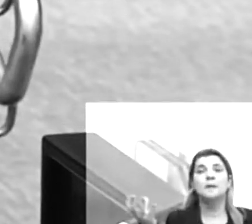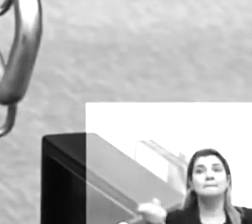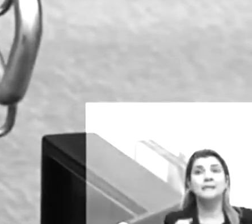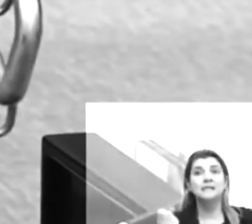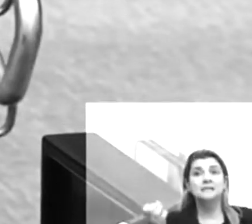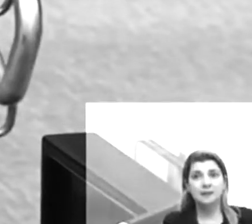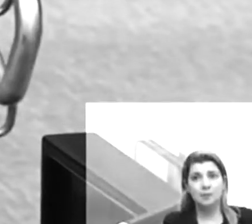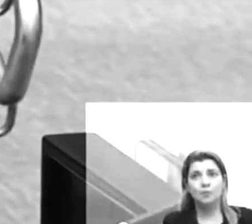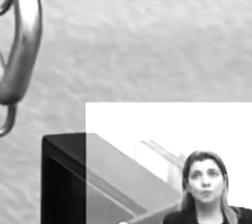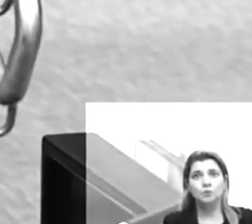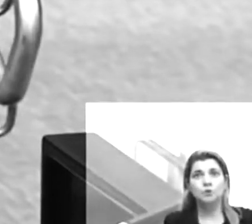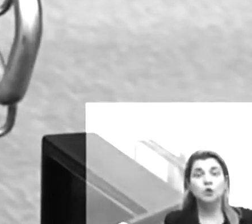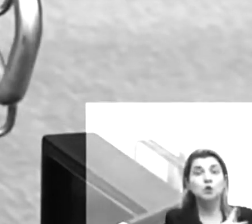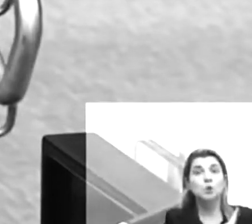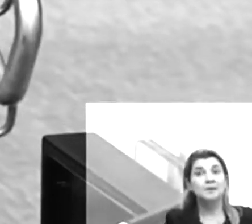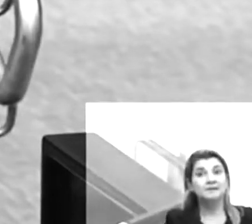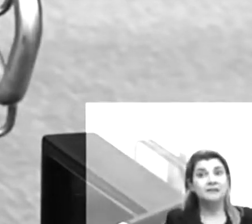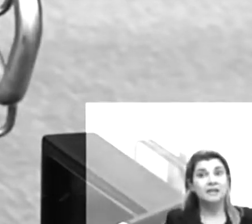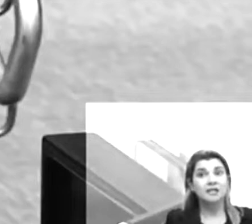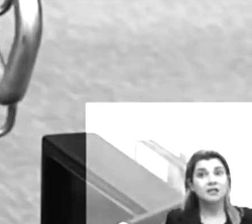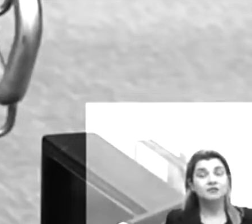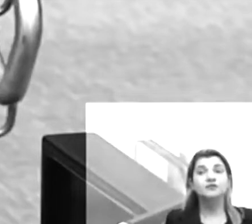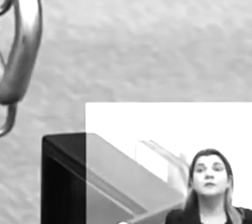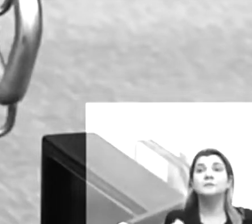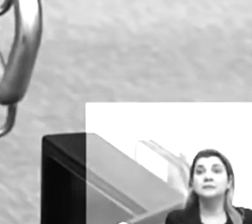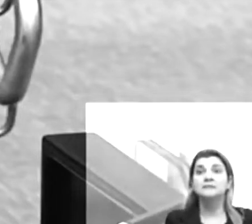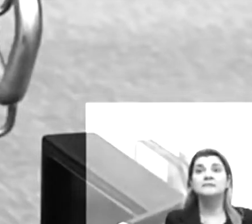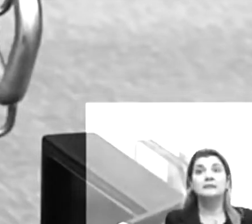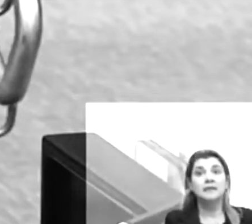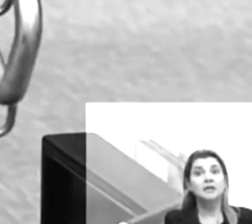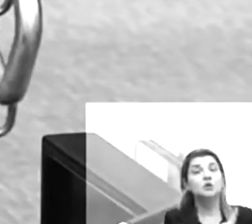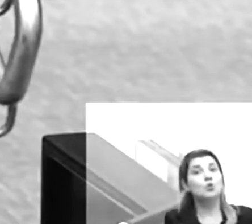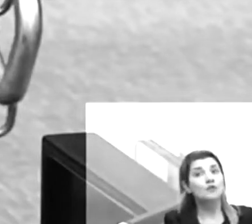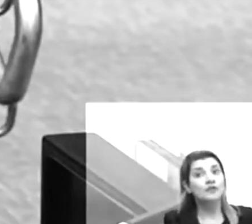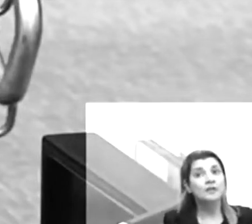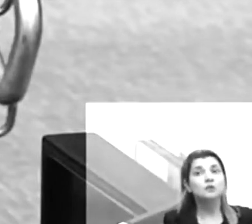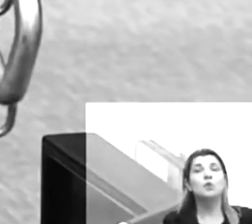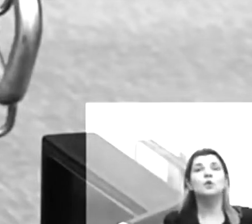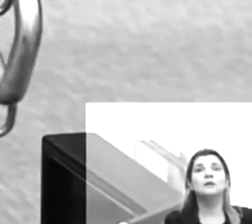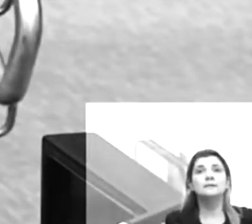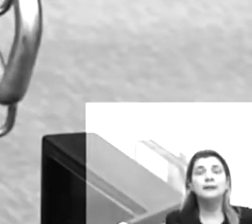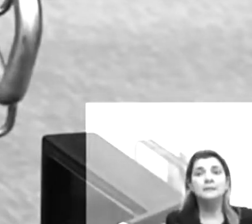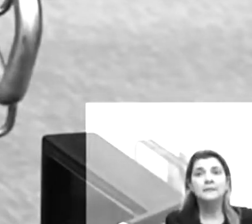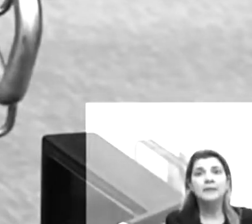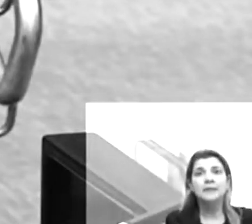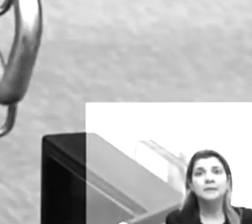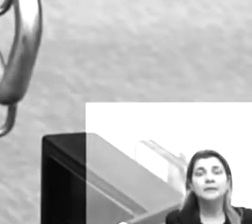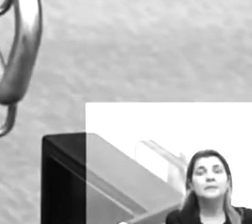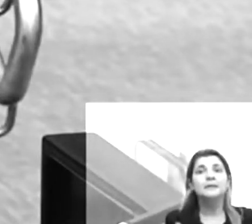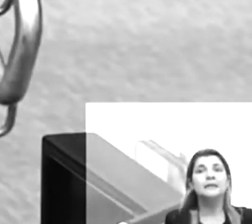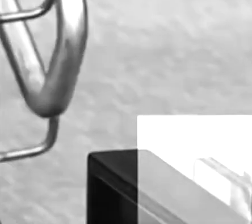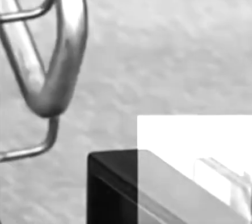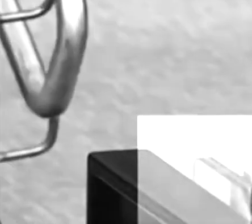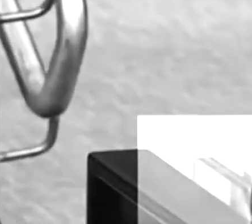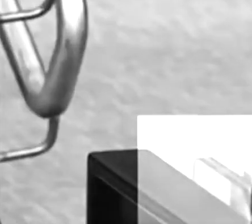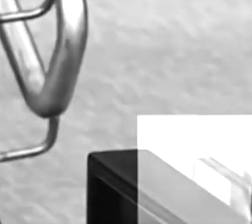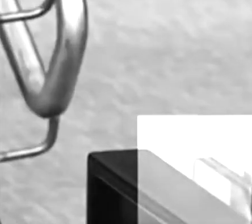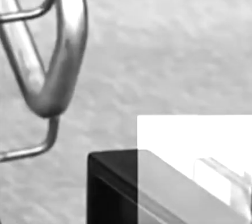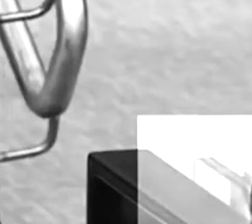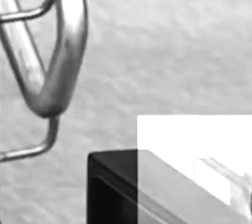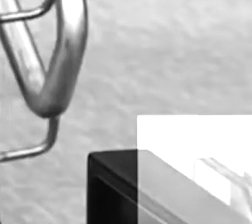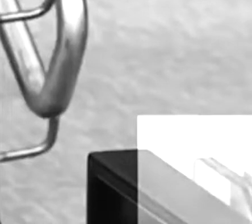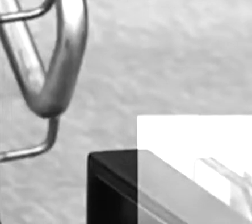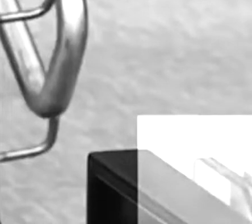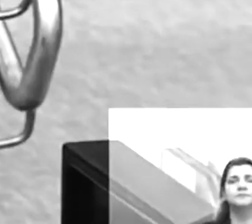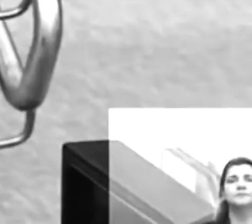que o presidente da república tem que ter, que o governador tem que ter, para estar com a cabeça livre para bem governar o Estado. Pô, para